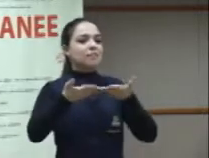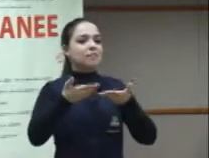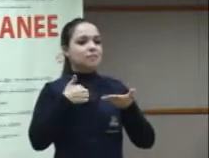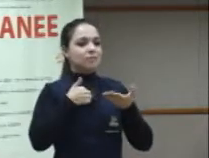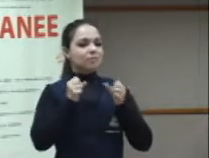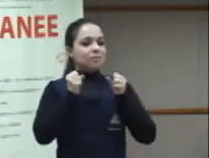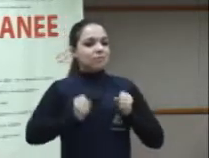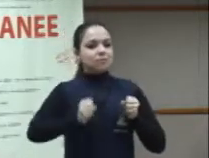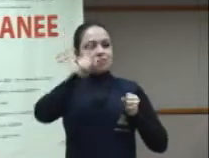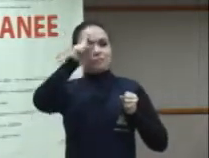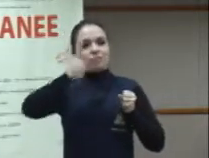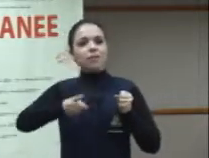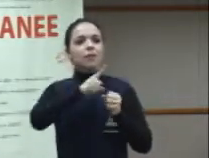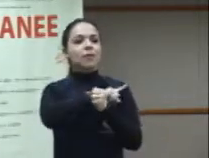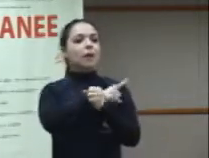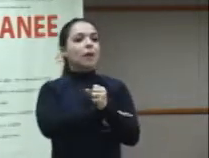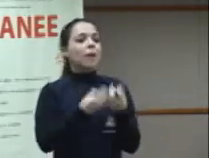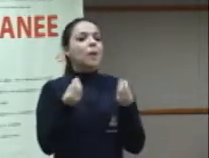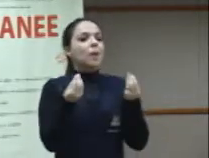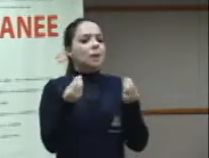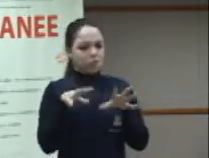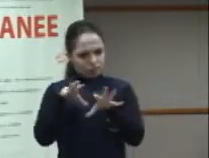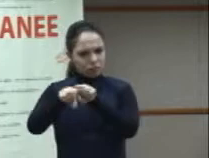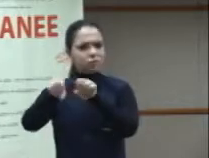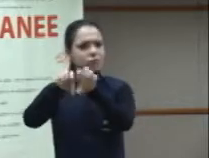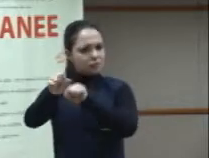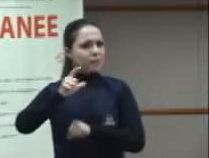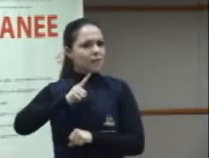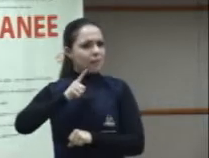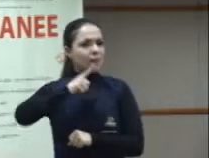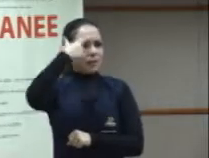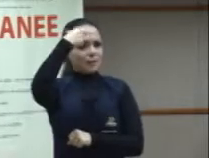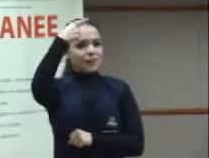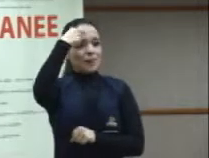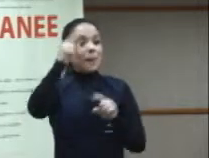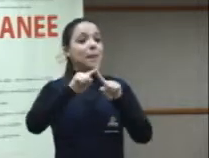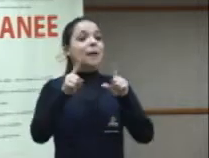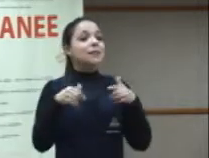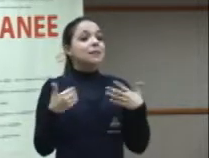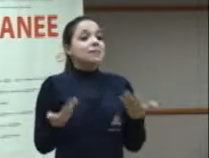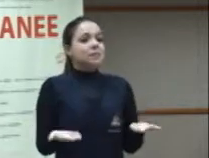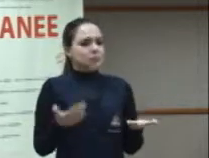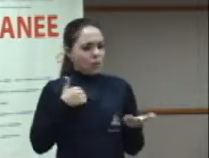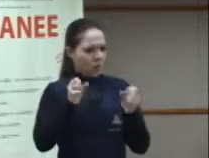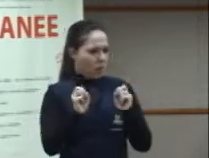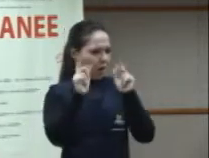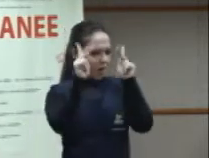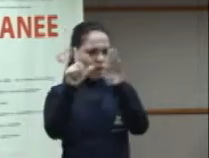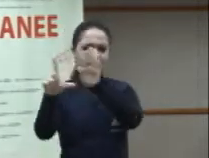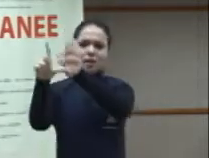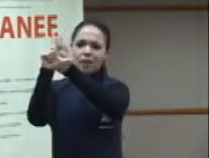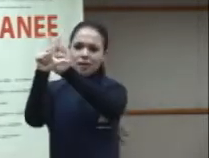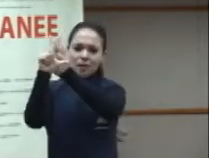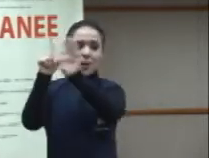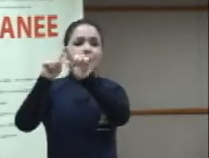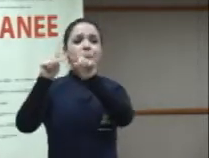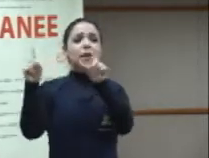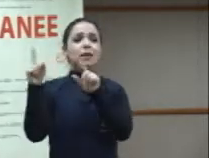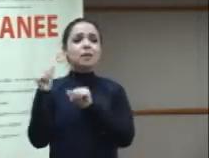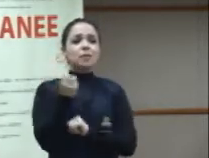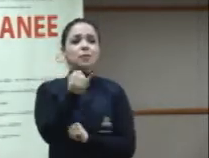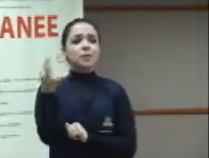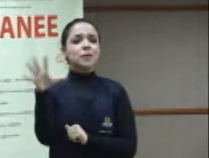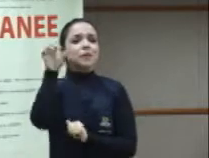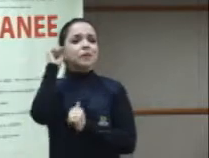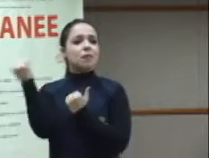eles se formam nas nossas instituições superiores? Então, ainda nós vemos dentro da lei ouvintes ocupando o espaço de